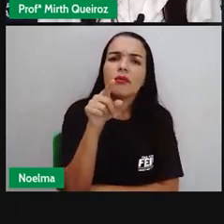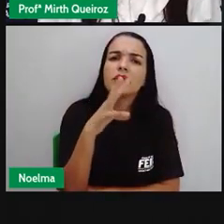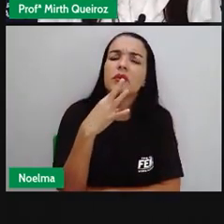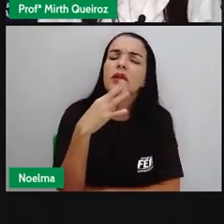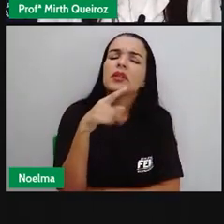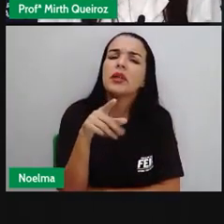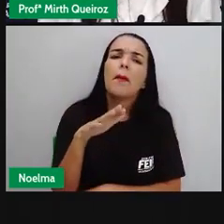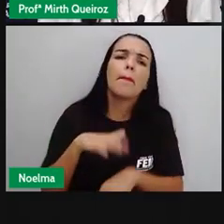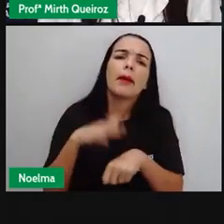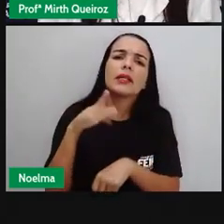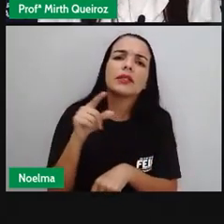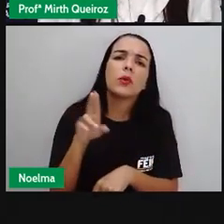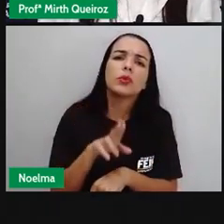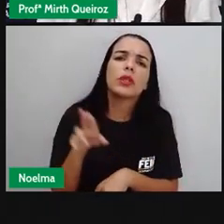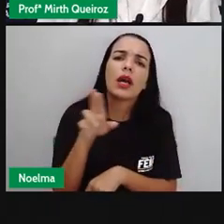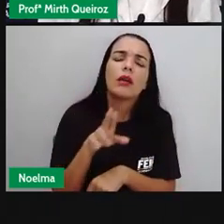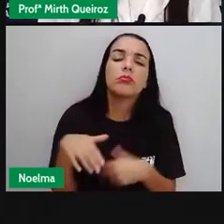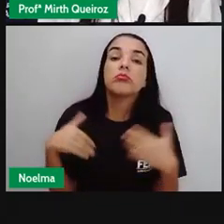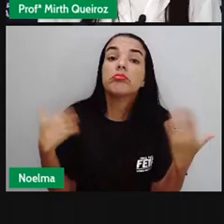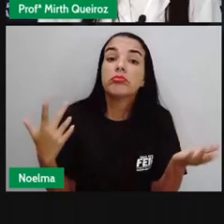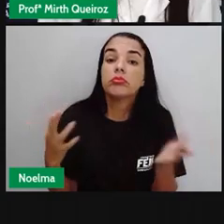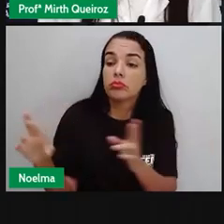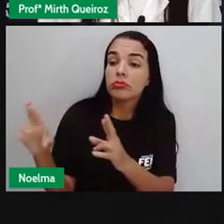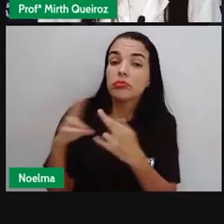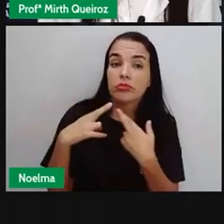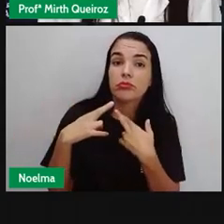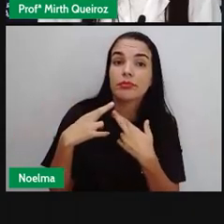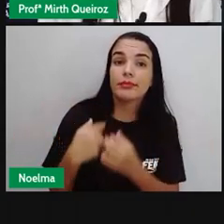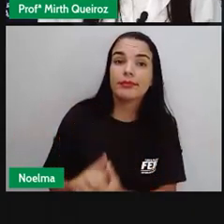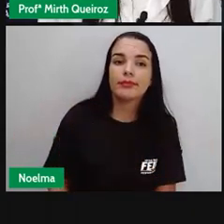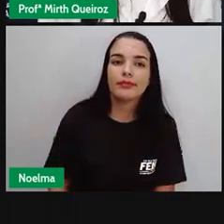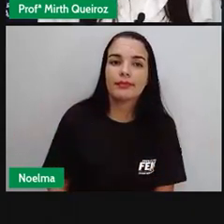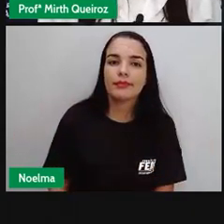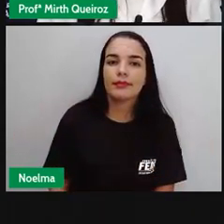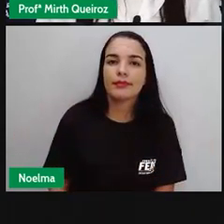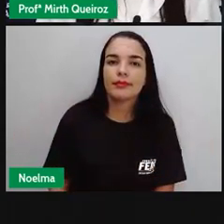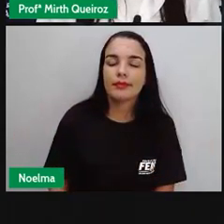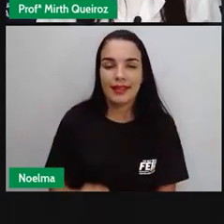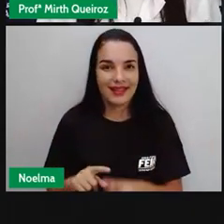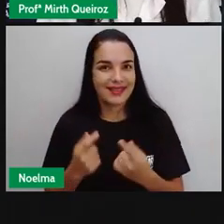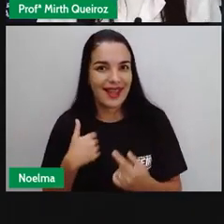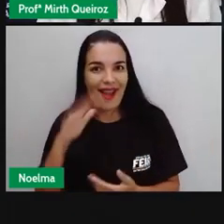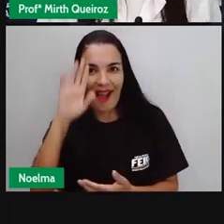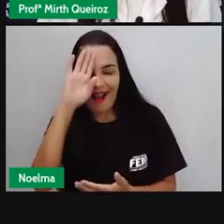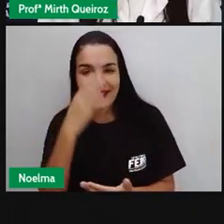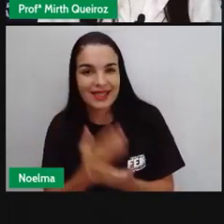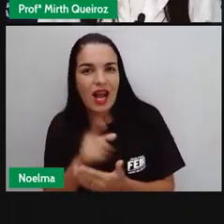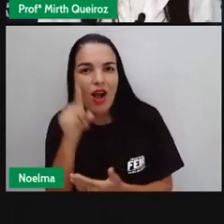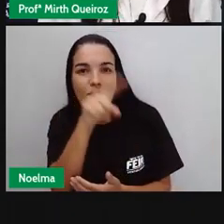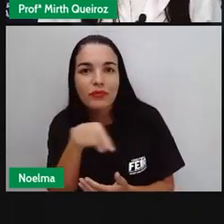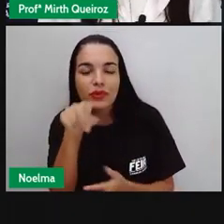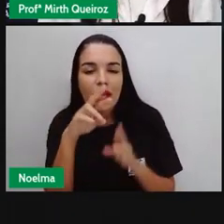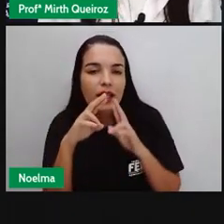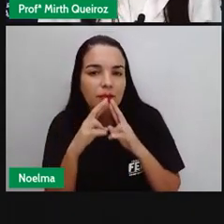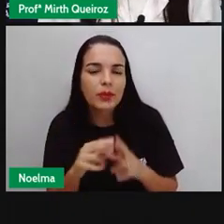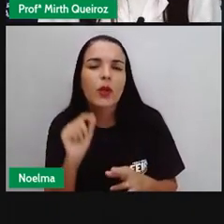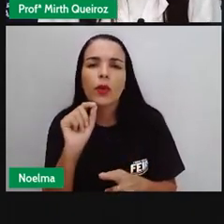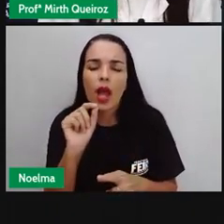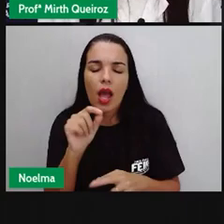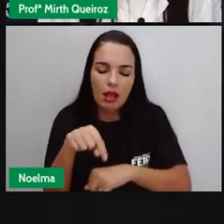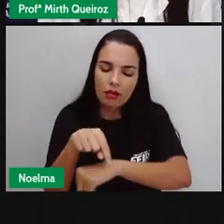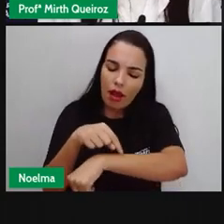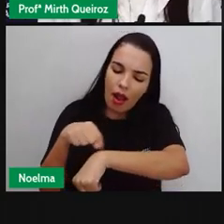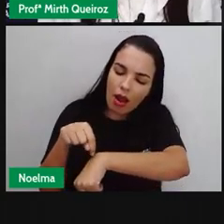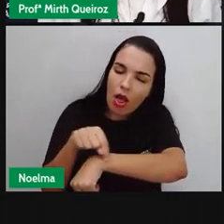conhece? Que são os mais utilizados? Me responda aí Eu acredito que vocês Tenham respondido Relógio e